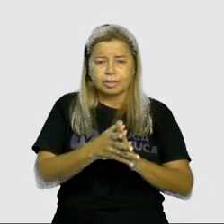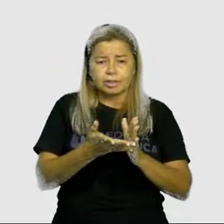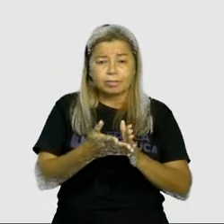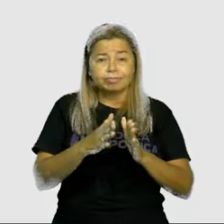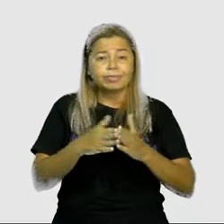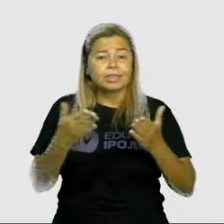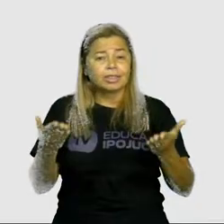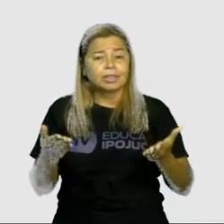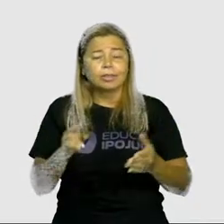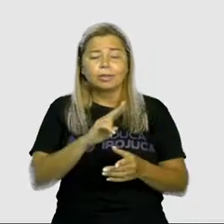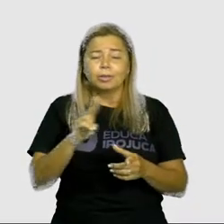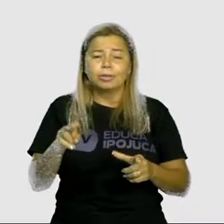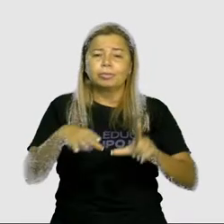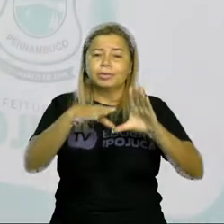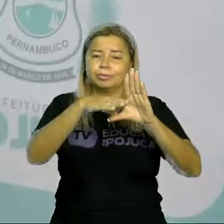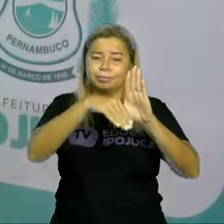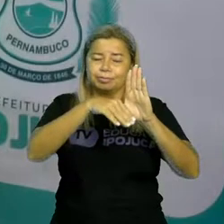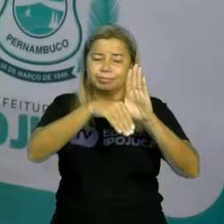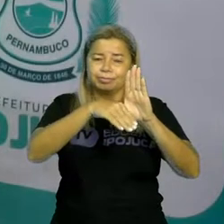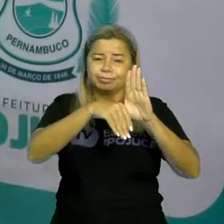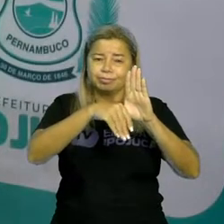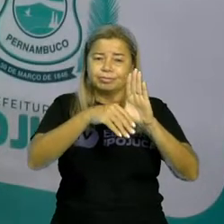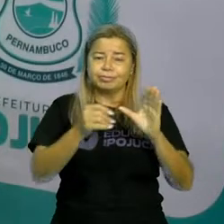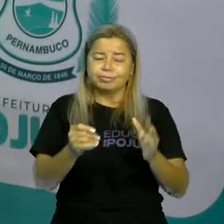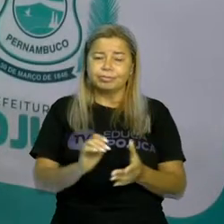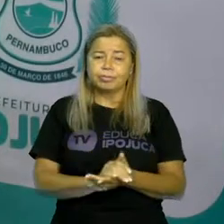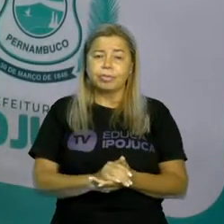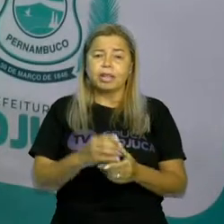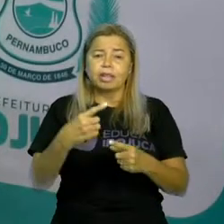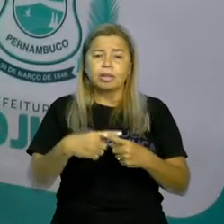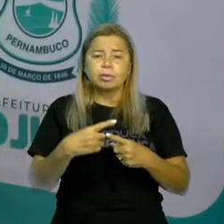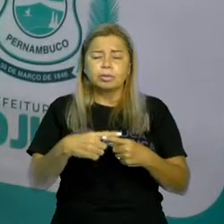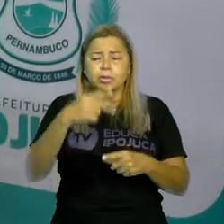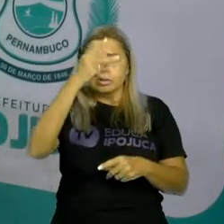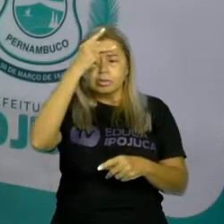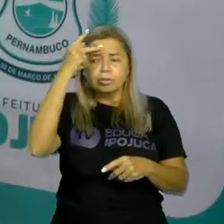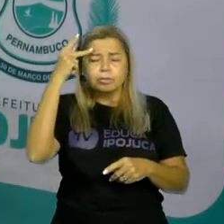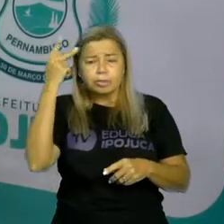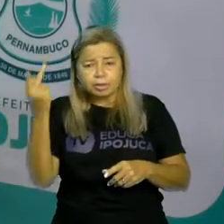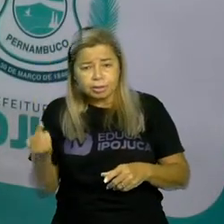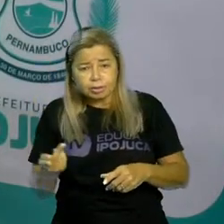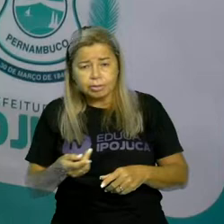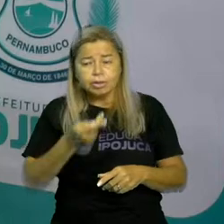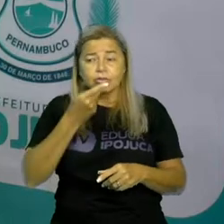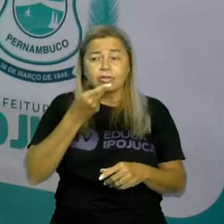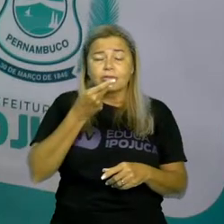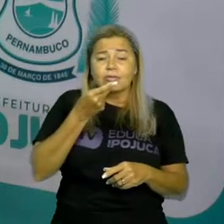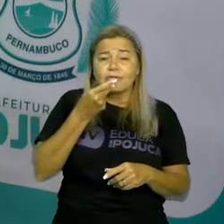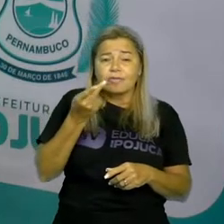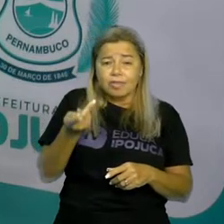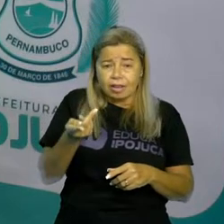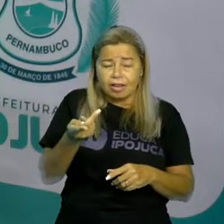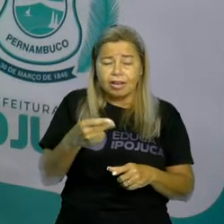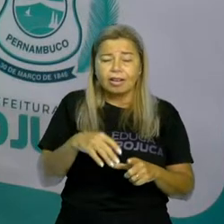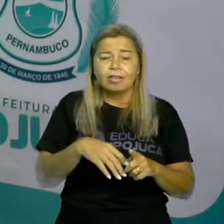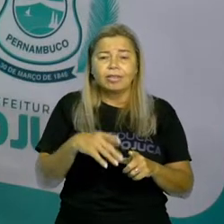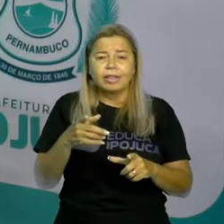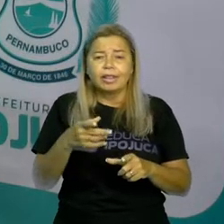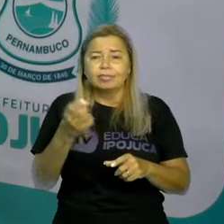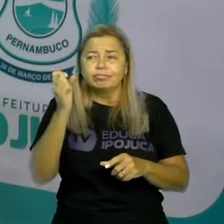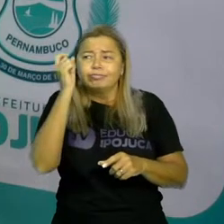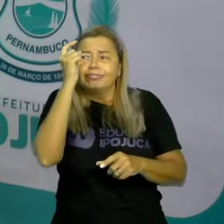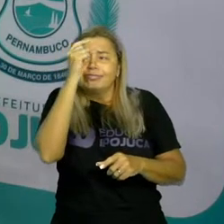trava-língua, porque as pessoas, ao pronunciar, esse tipo de texto geralmente